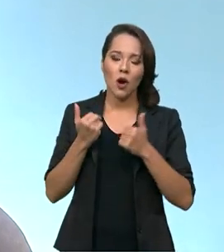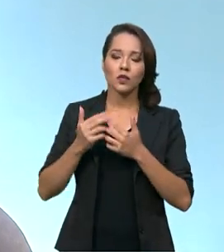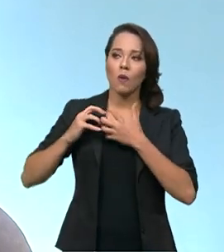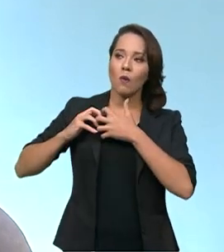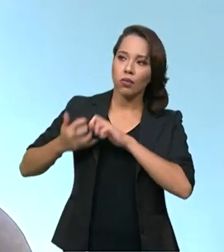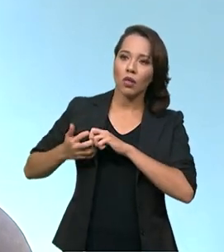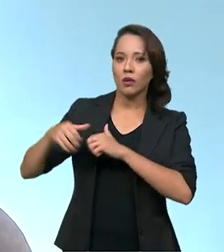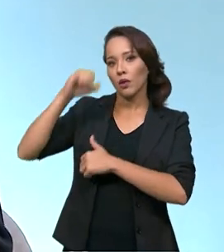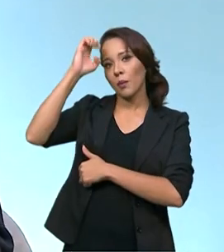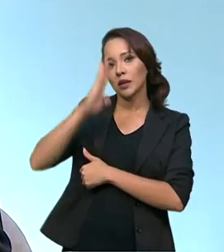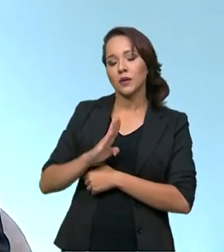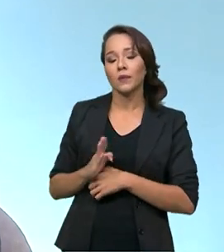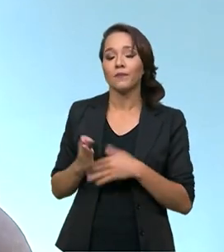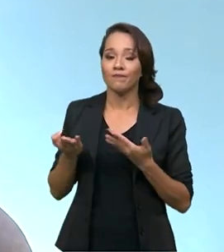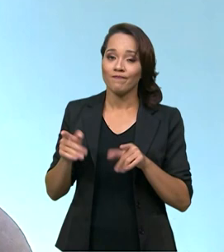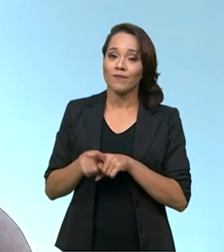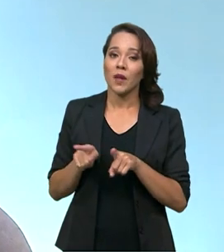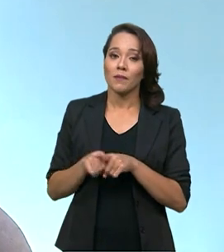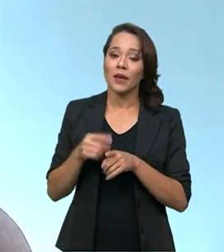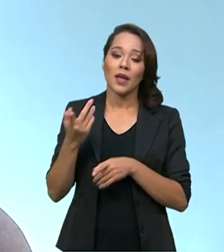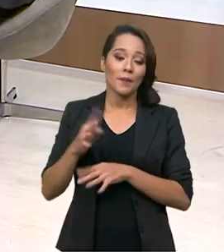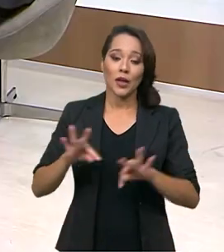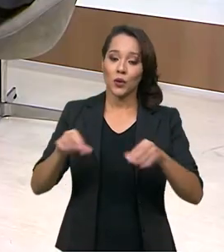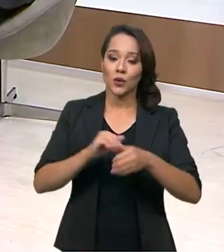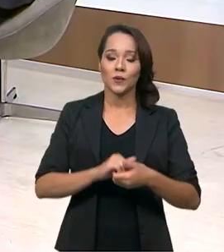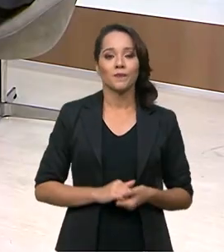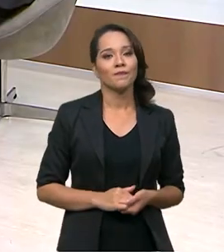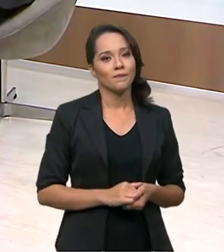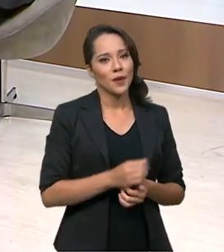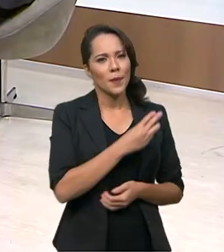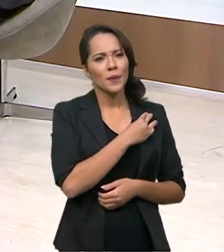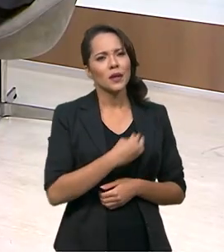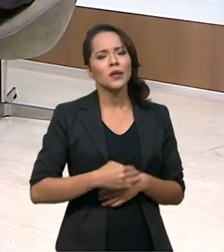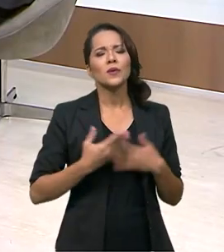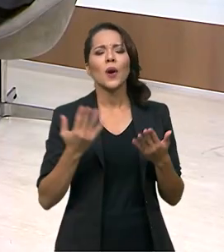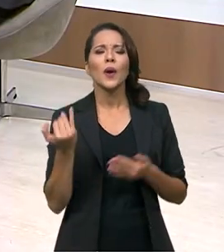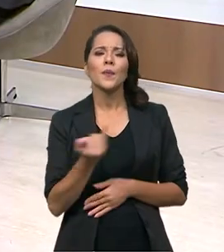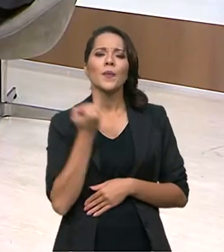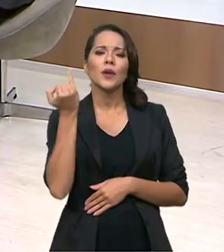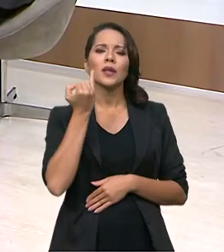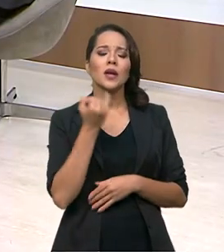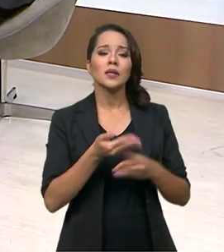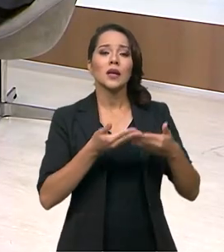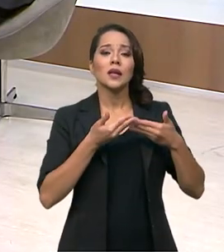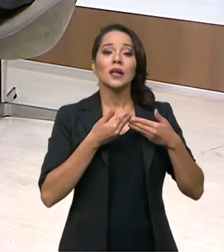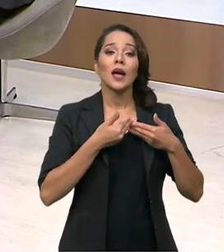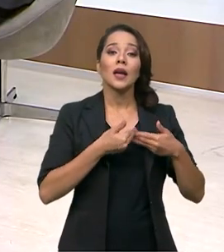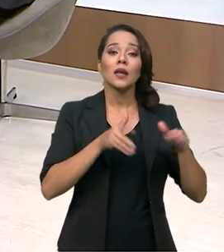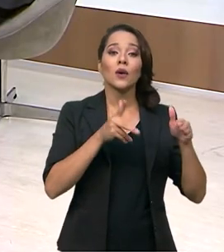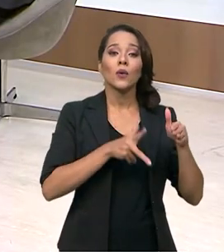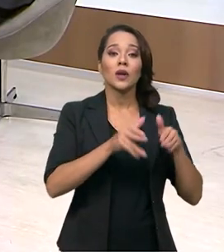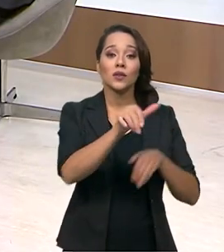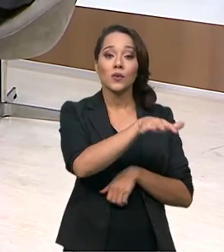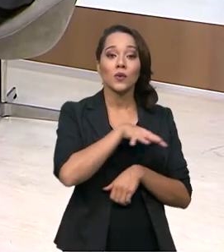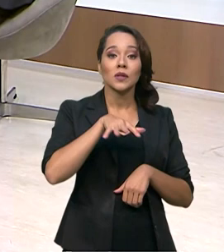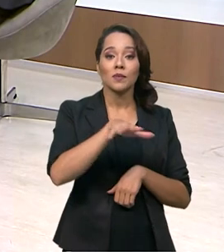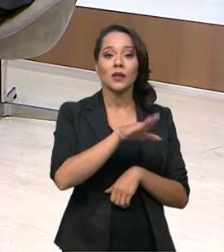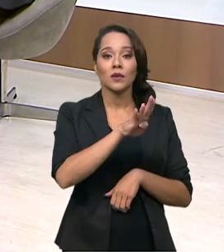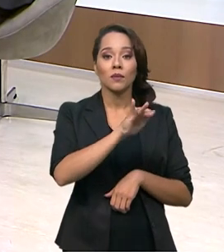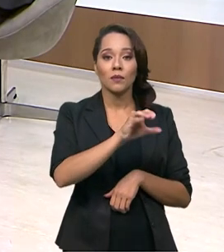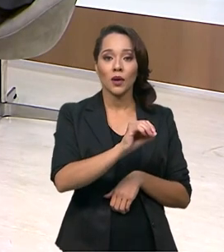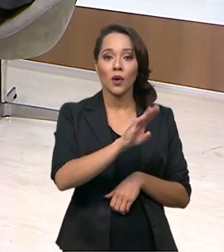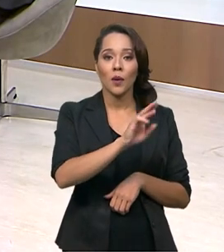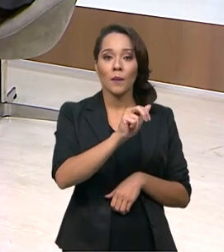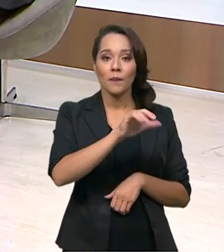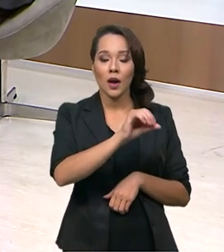infarto no Brasil, que, aliás, é uma atitude para todos. Ministro, qual a importância da inauguração de um espaço como o Biobanco,